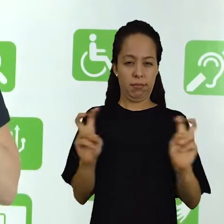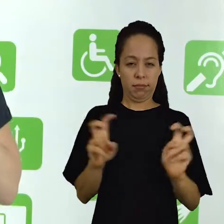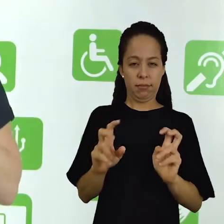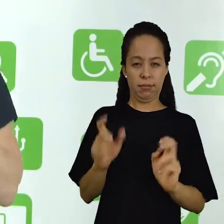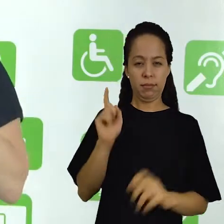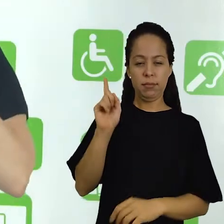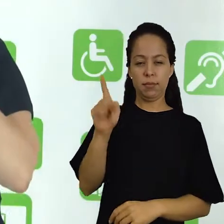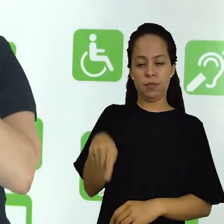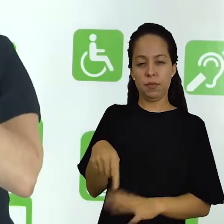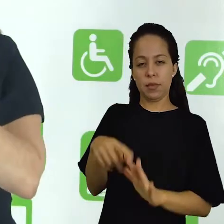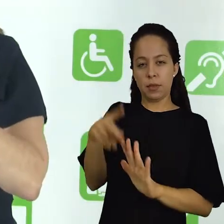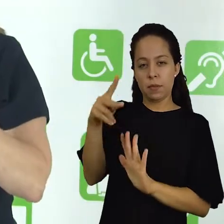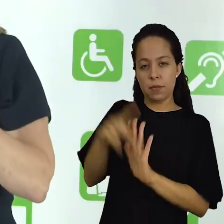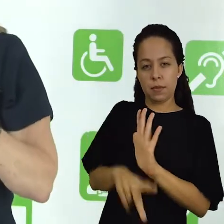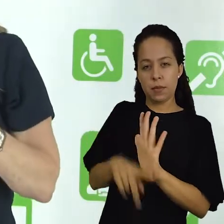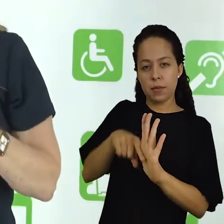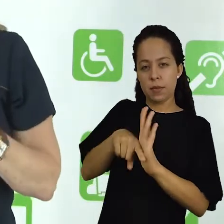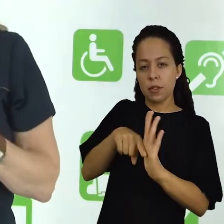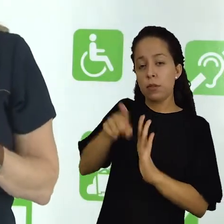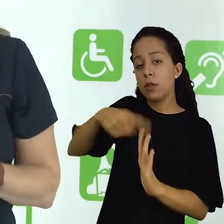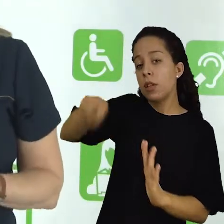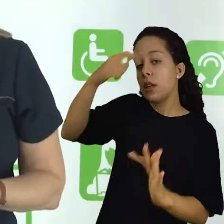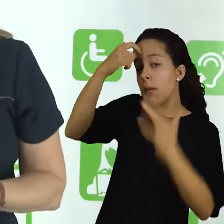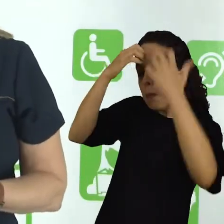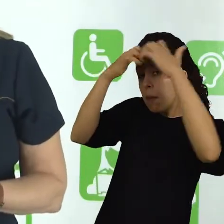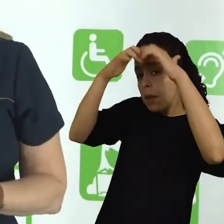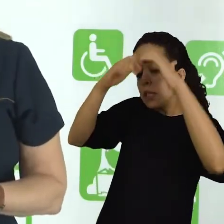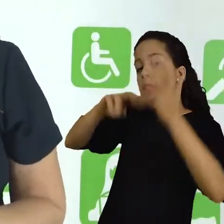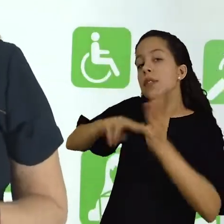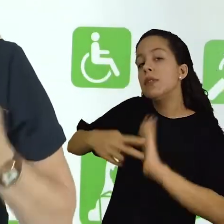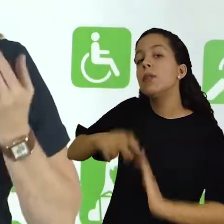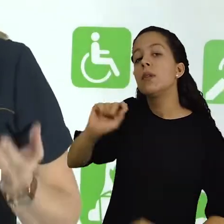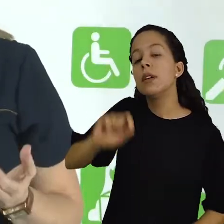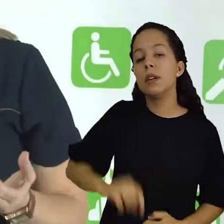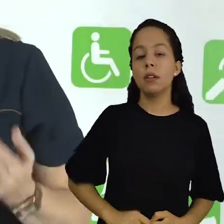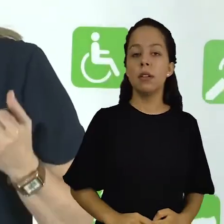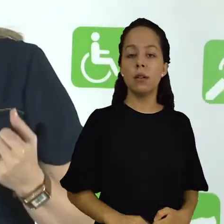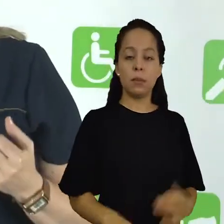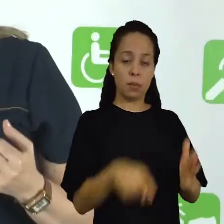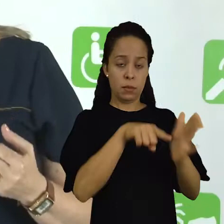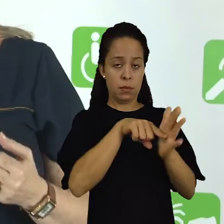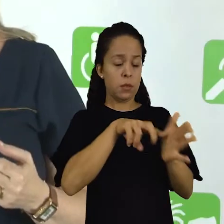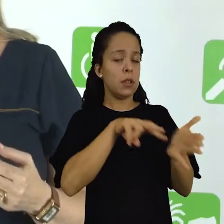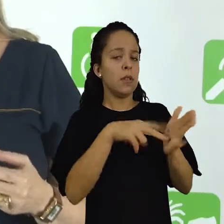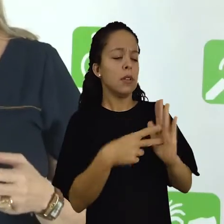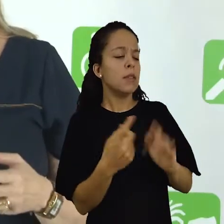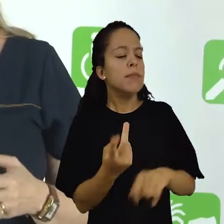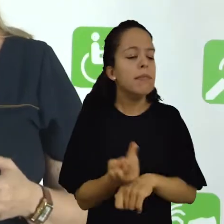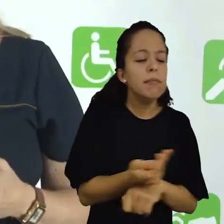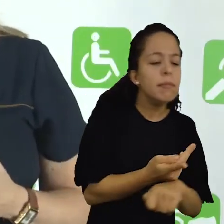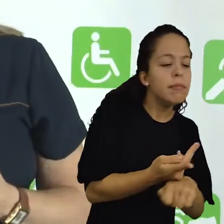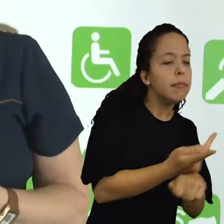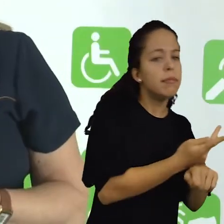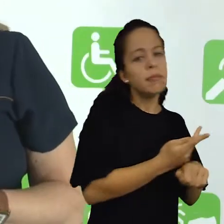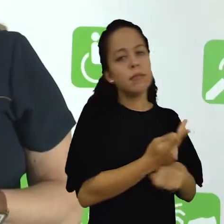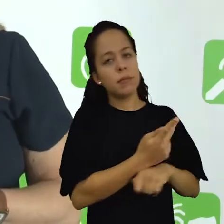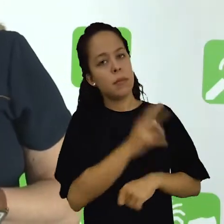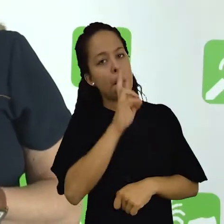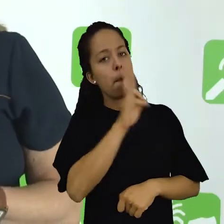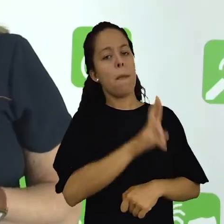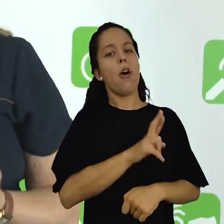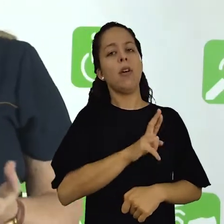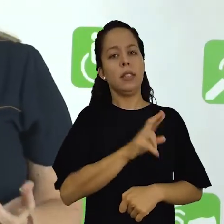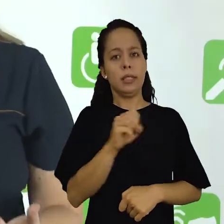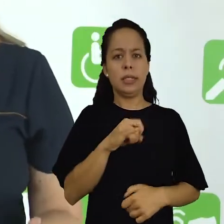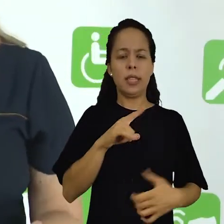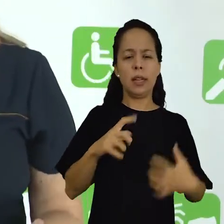pensa na tecnologia pesquisa, o que vem à mente de vocês? Pesquisar, nós sabemos que é procurar respostas